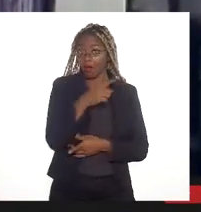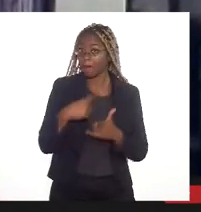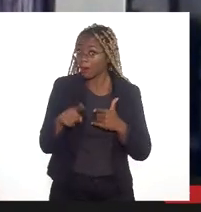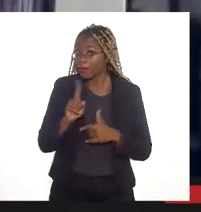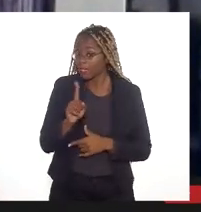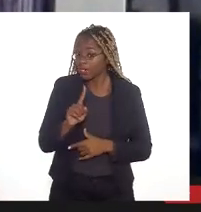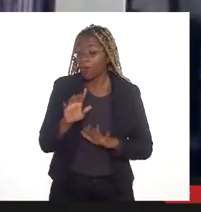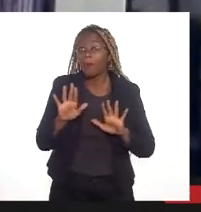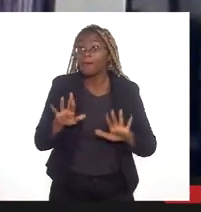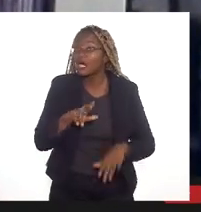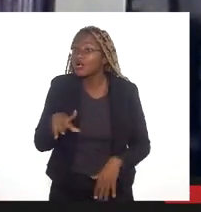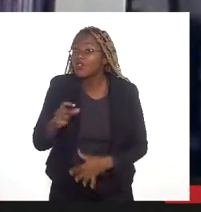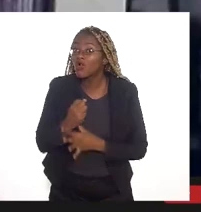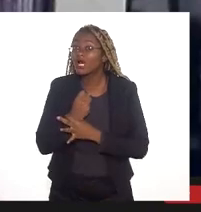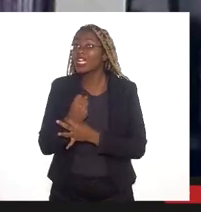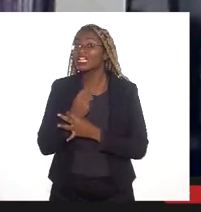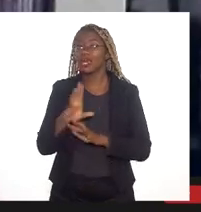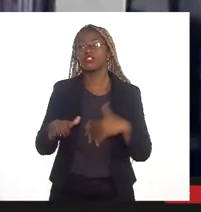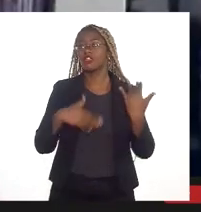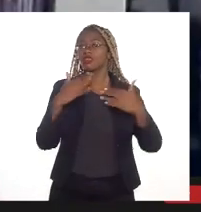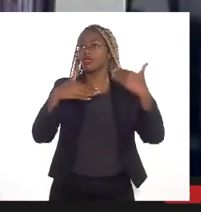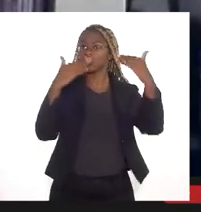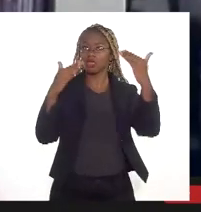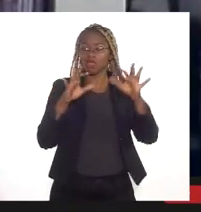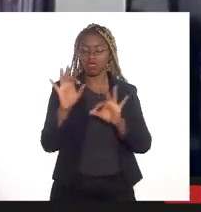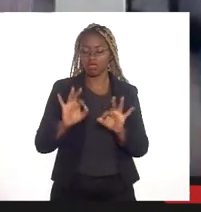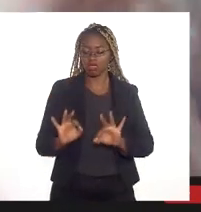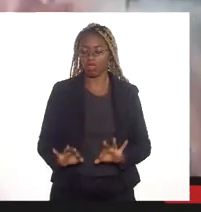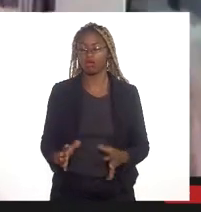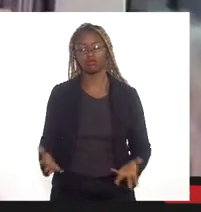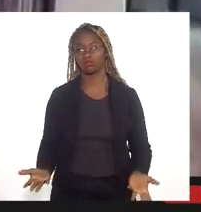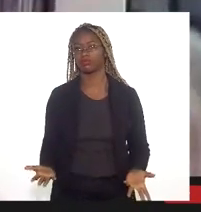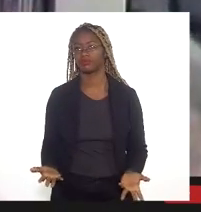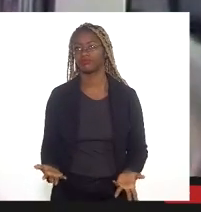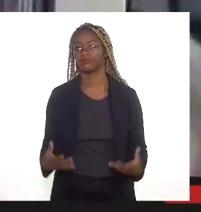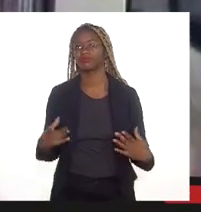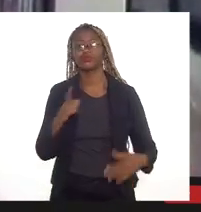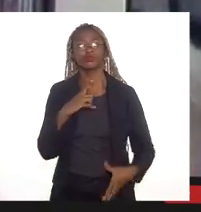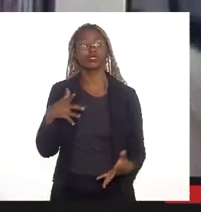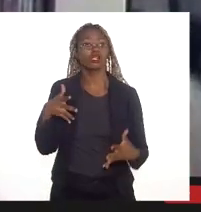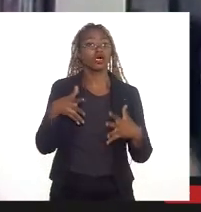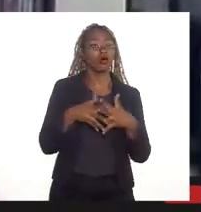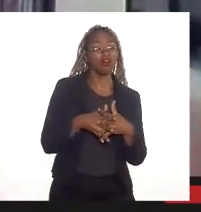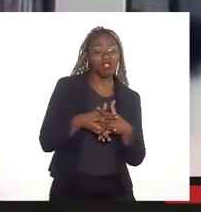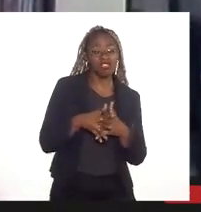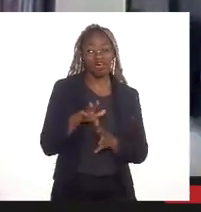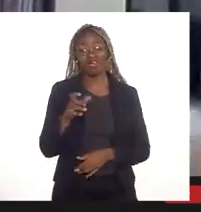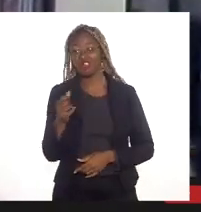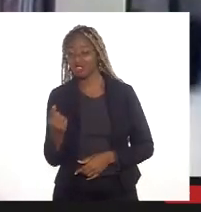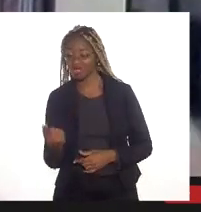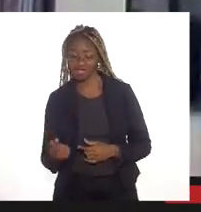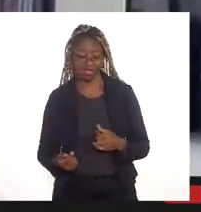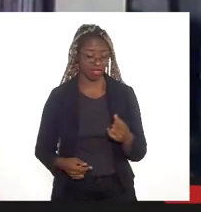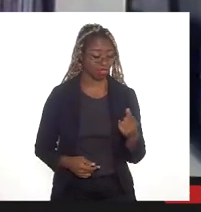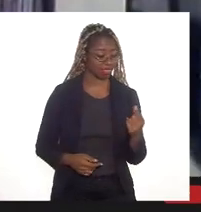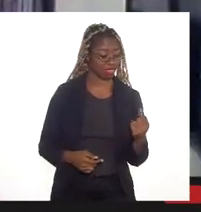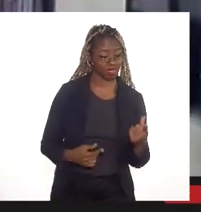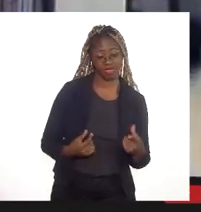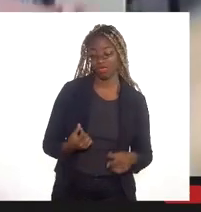é isso que vai garantir esse desenvolvimento ordenado, quer dizer, há uma intervenção pontual e o crescimento começa,